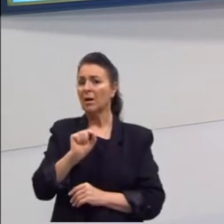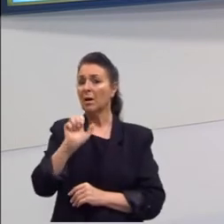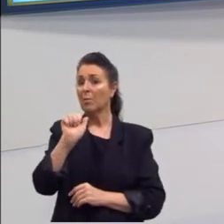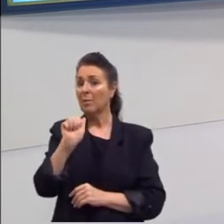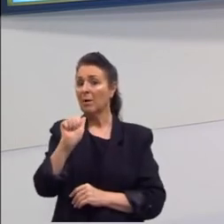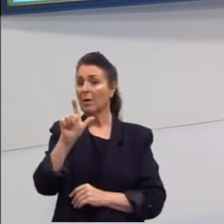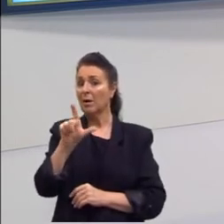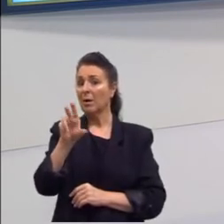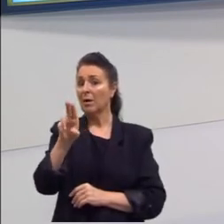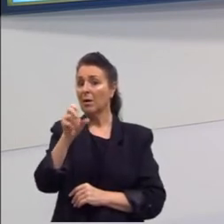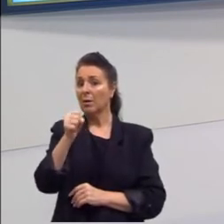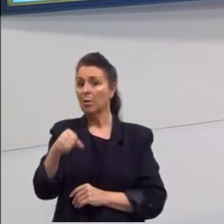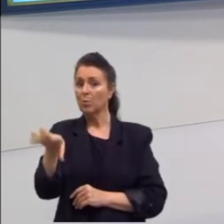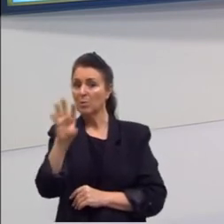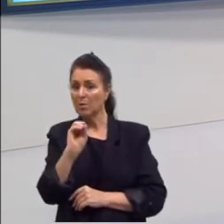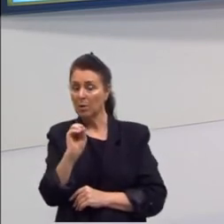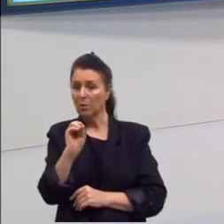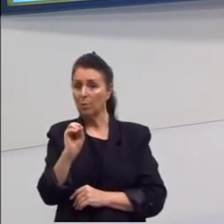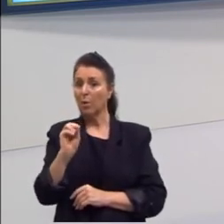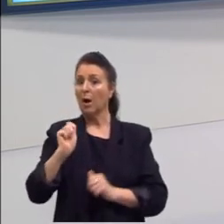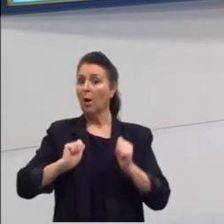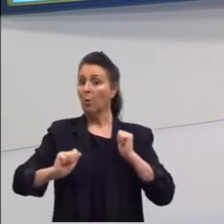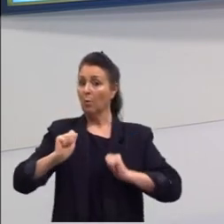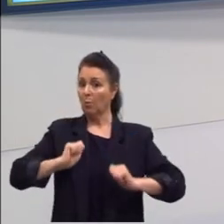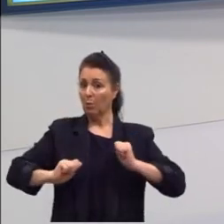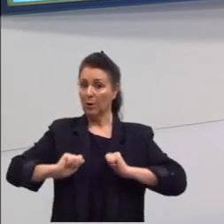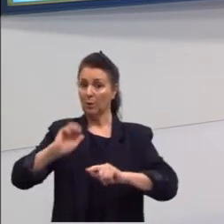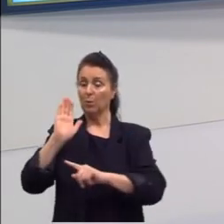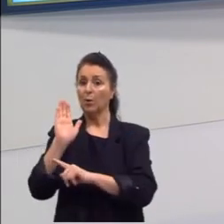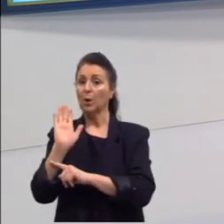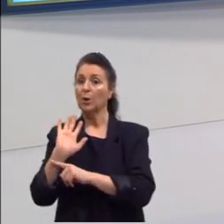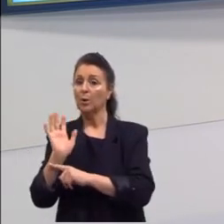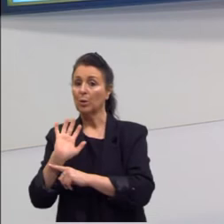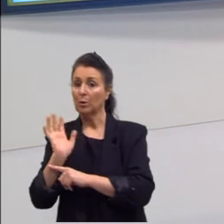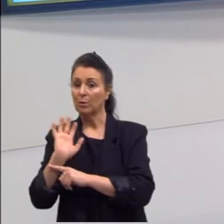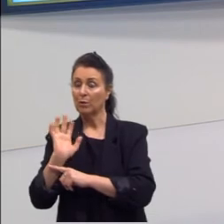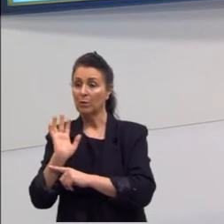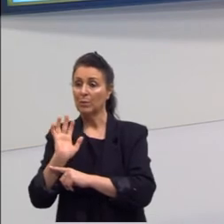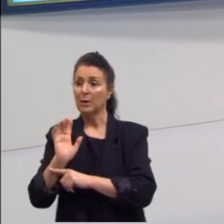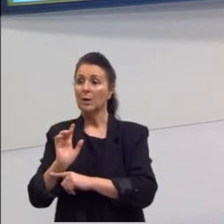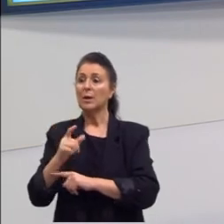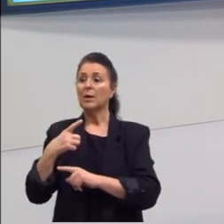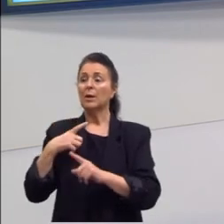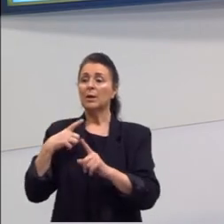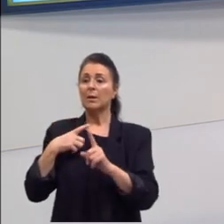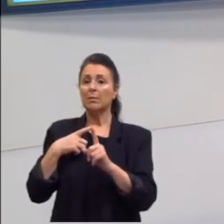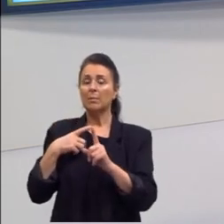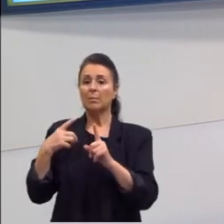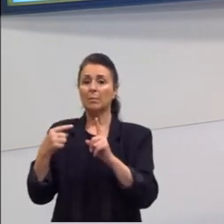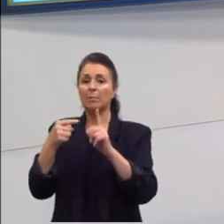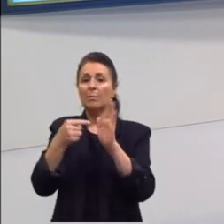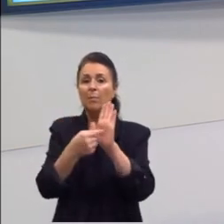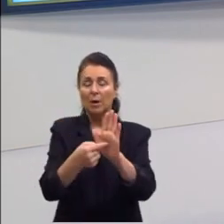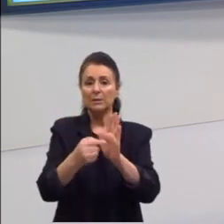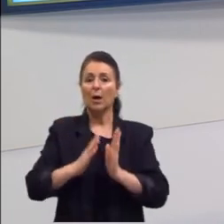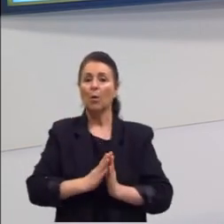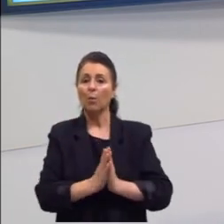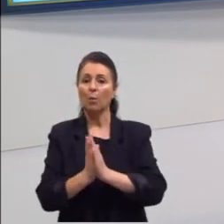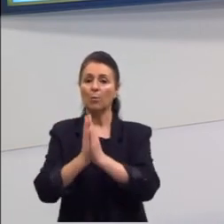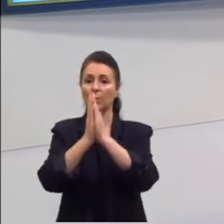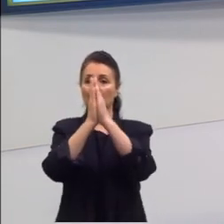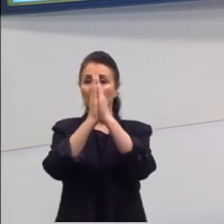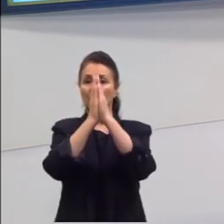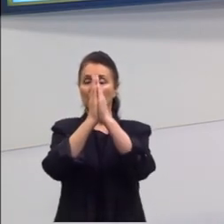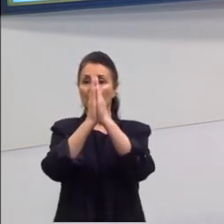ator do filme que vai fazer o boneco Ken aí no outro filme. e só